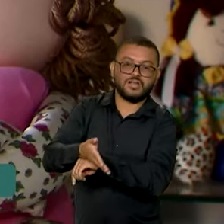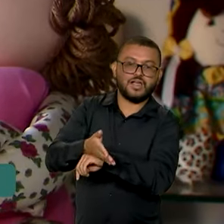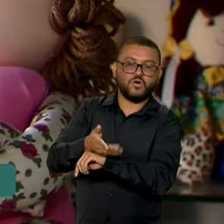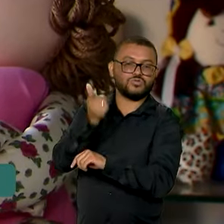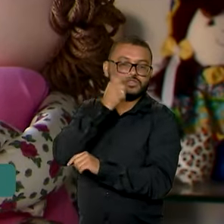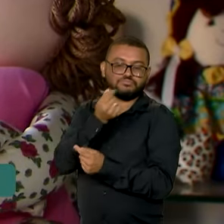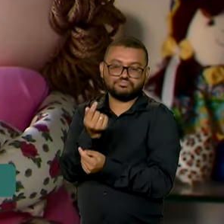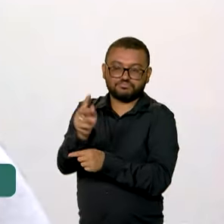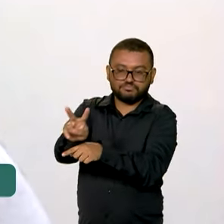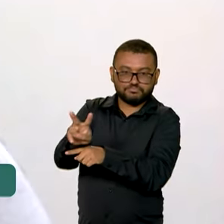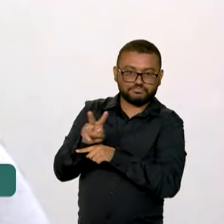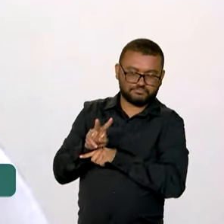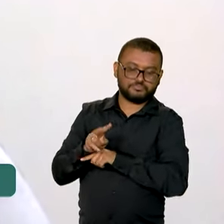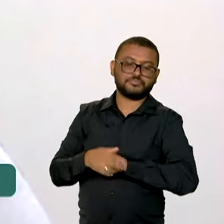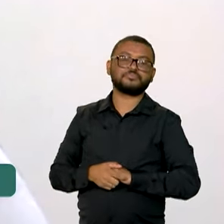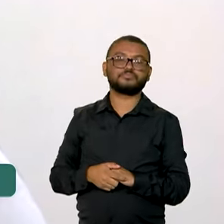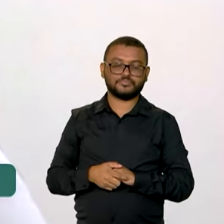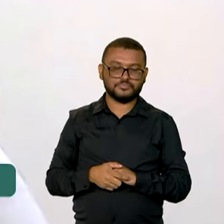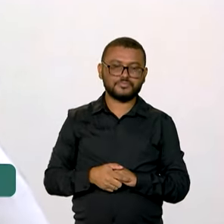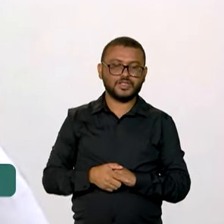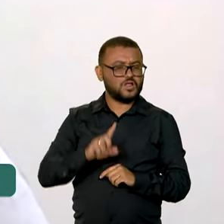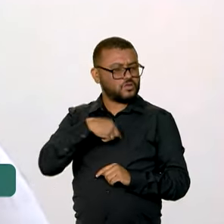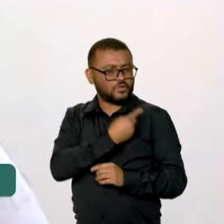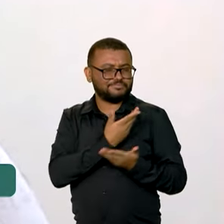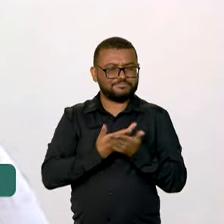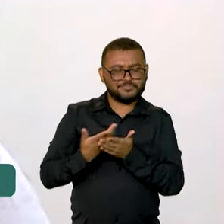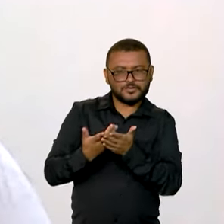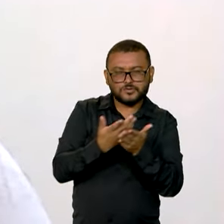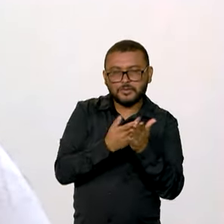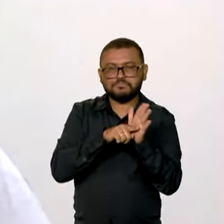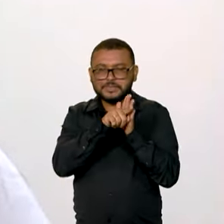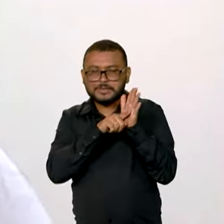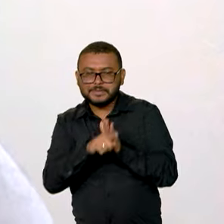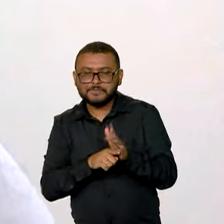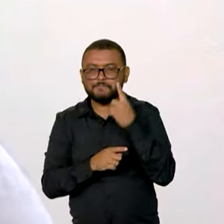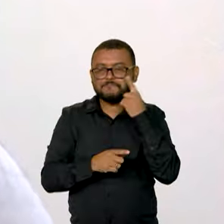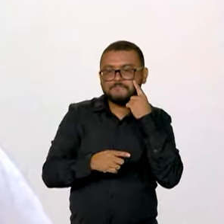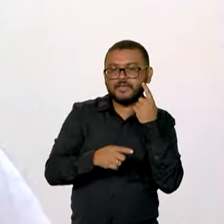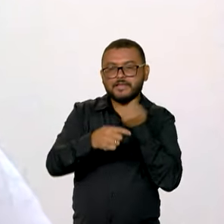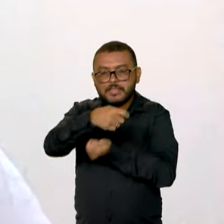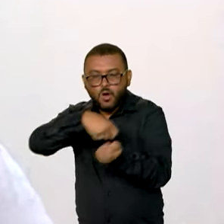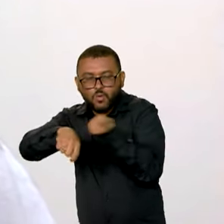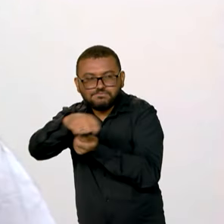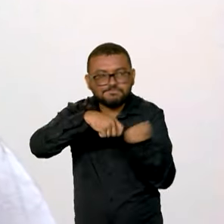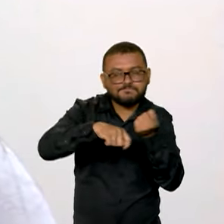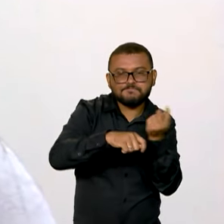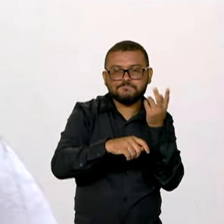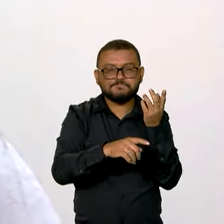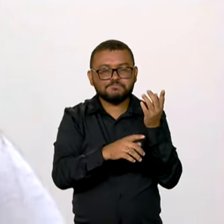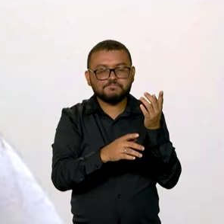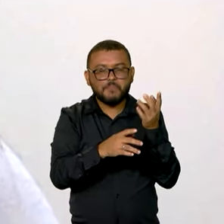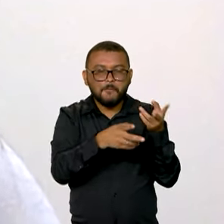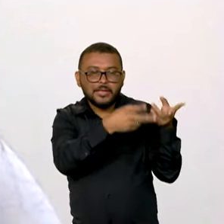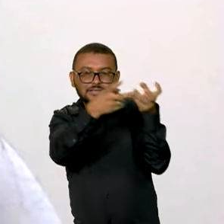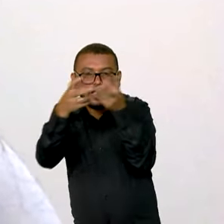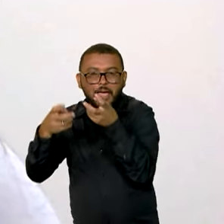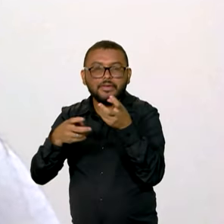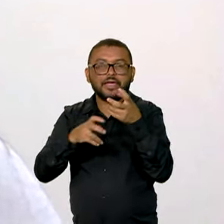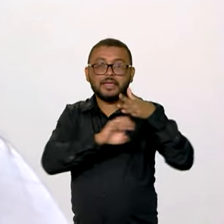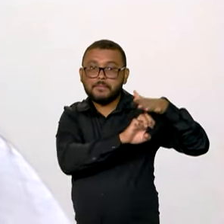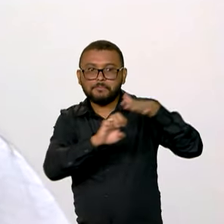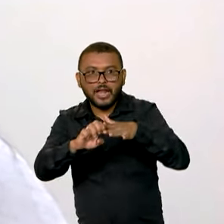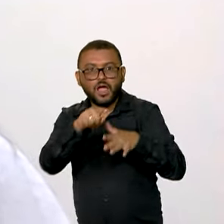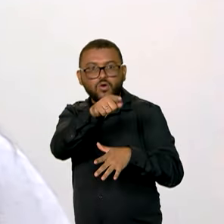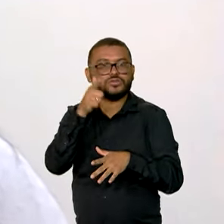a linhas de crédito. Quando nós estudamos o mercado, nós percebemos que há diversas instituições com linhas de